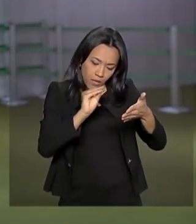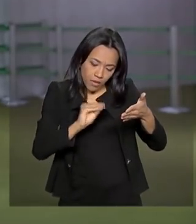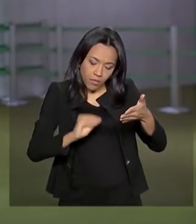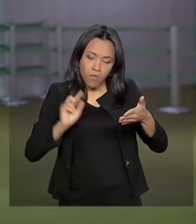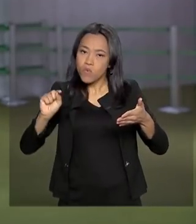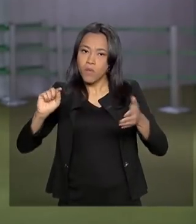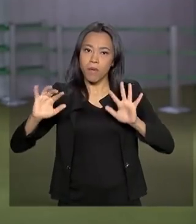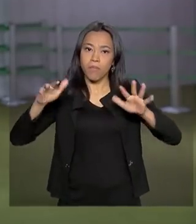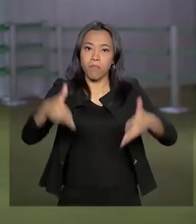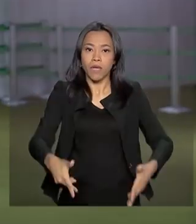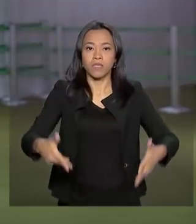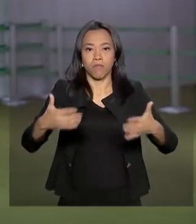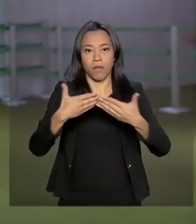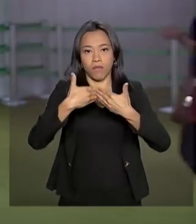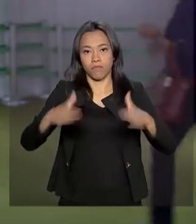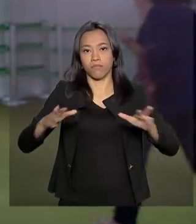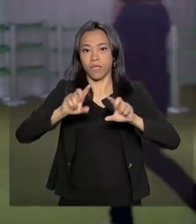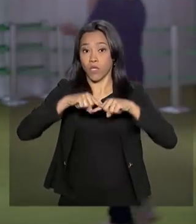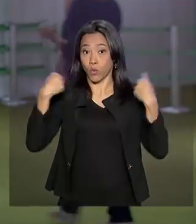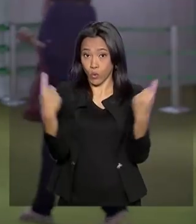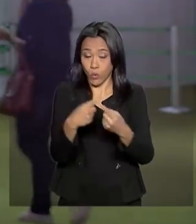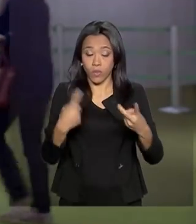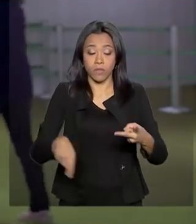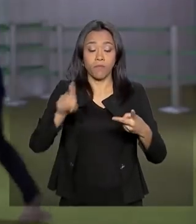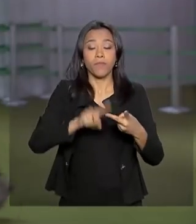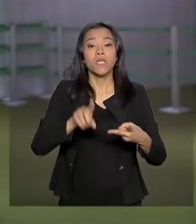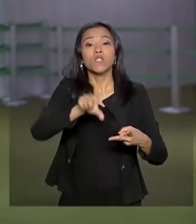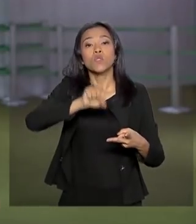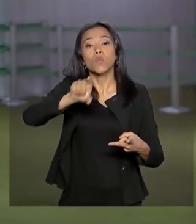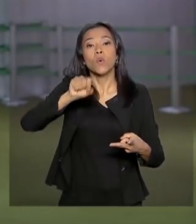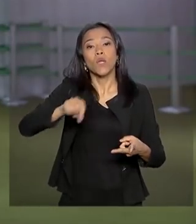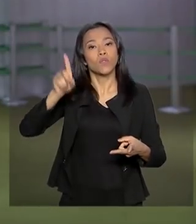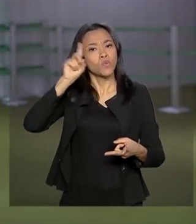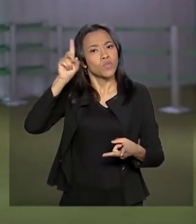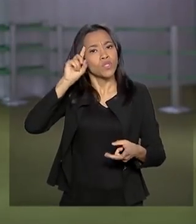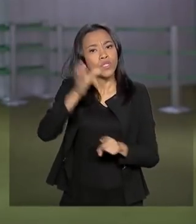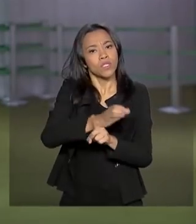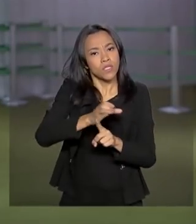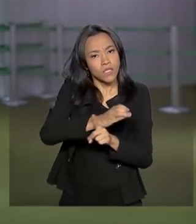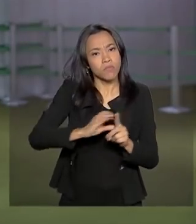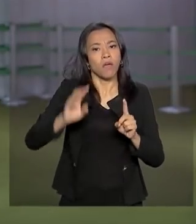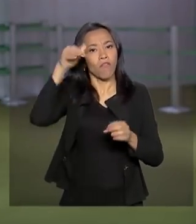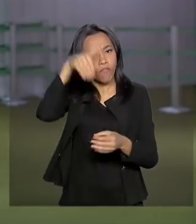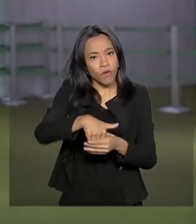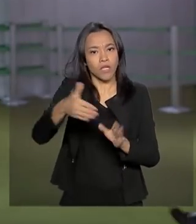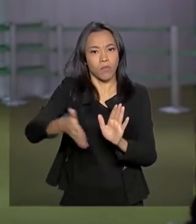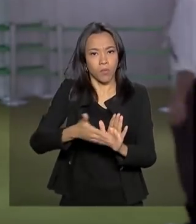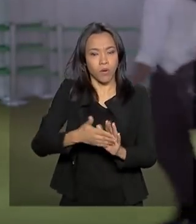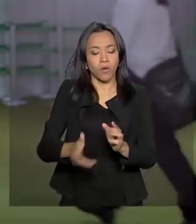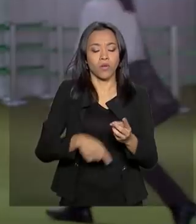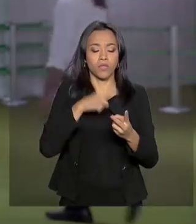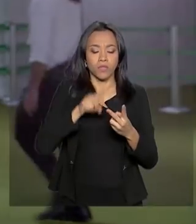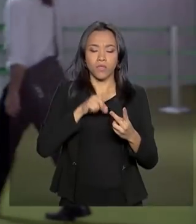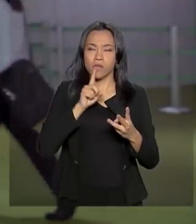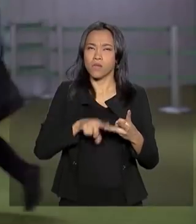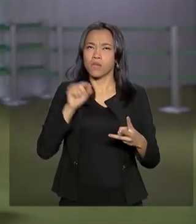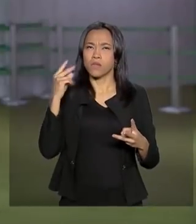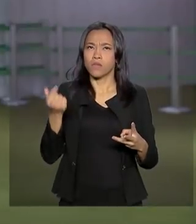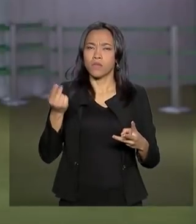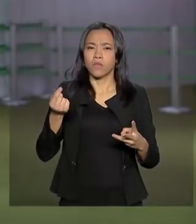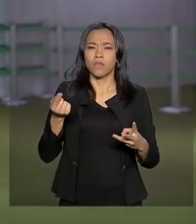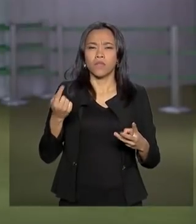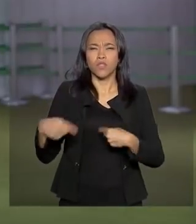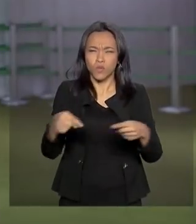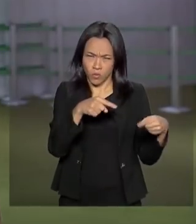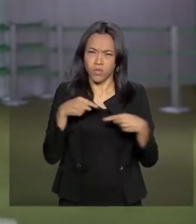participar das audiências públicas, definição também das datas para discussão e votação da proposta, além daquela discussão também